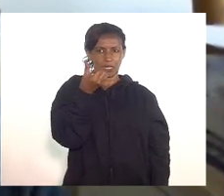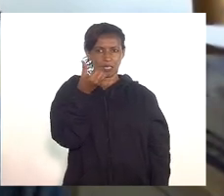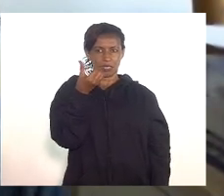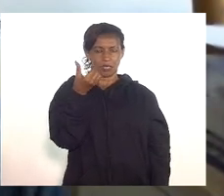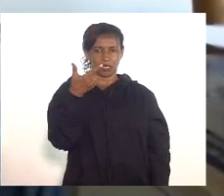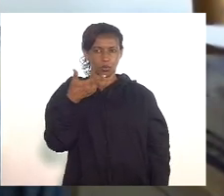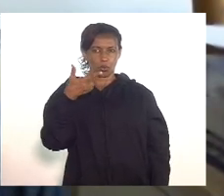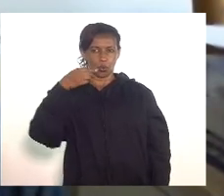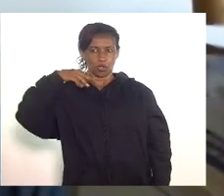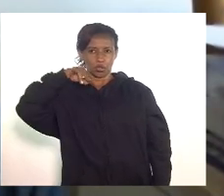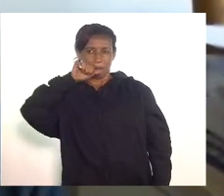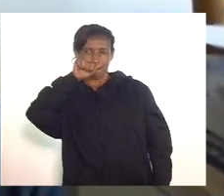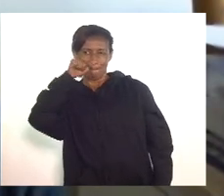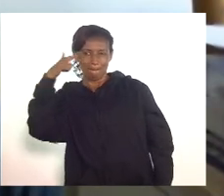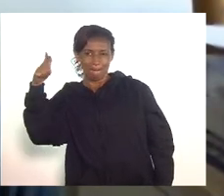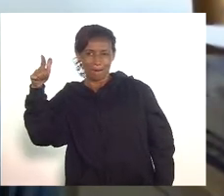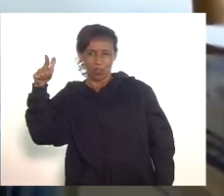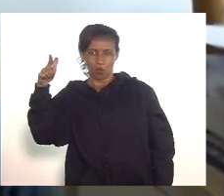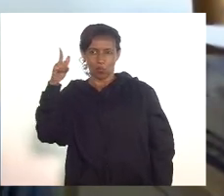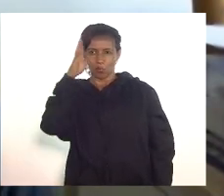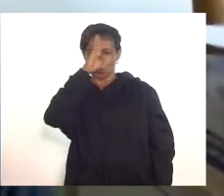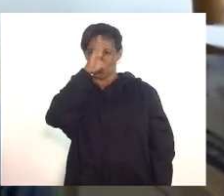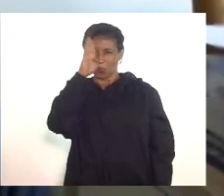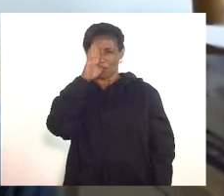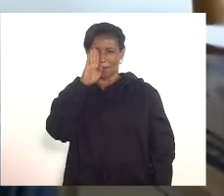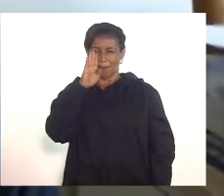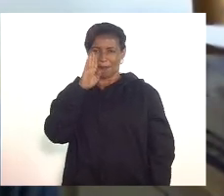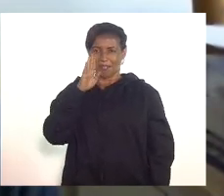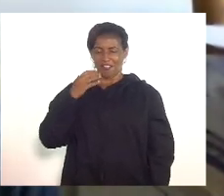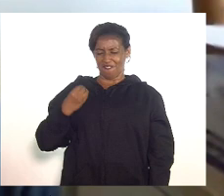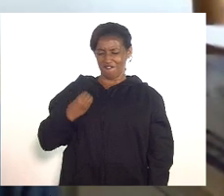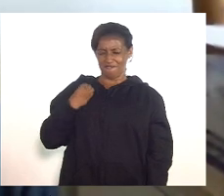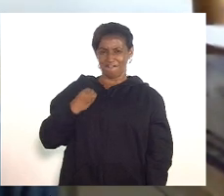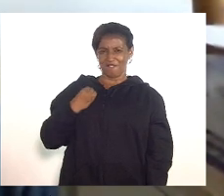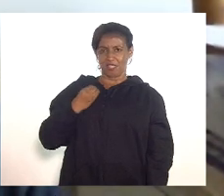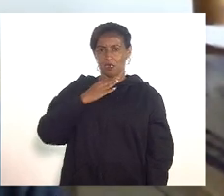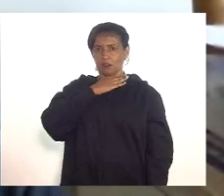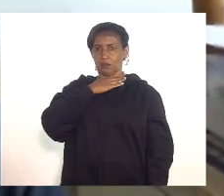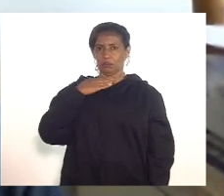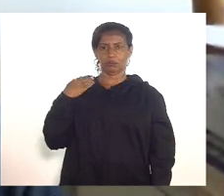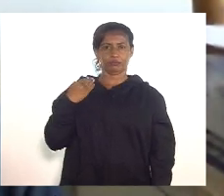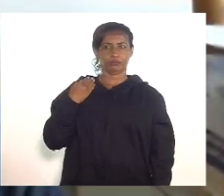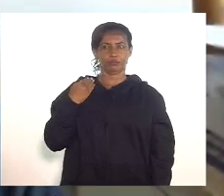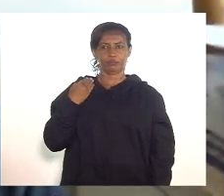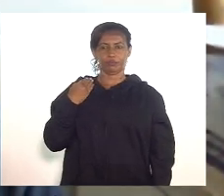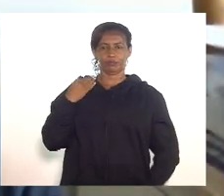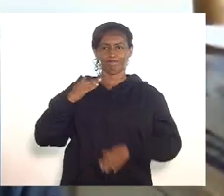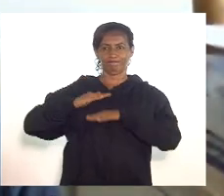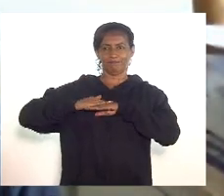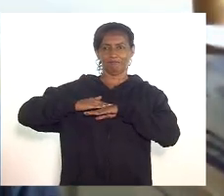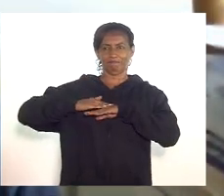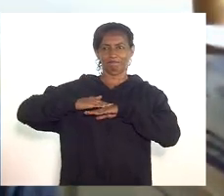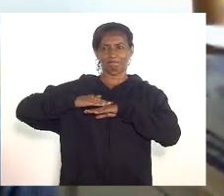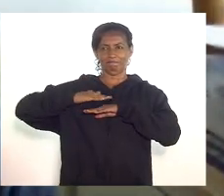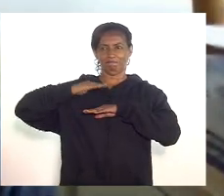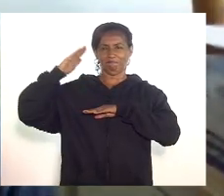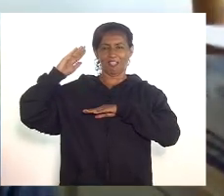brasileiros que pagaram com a própria vida pelo maior ato de